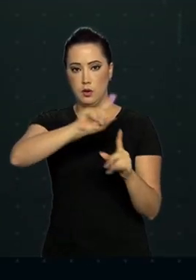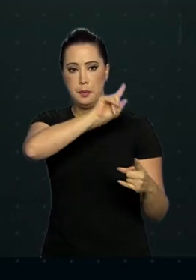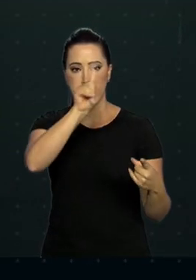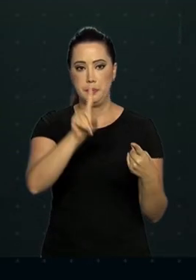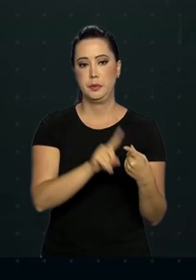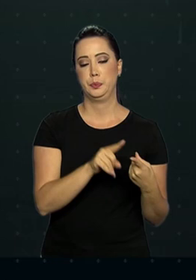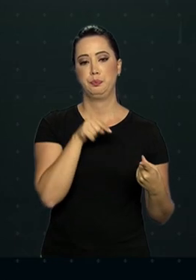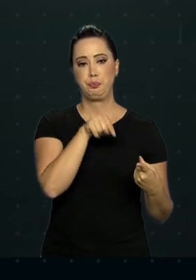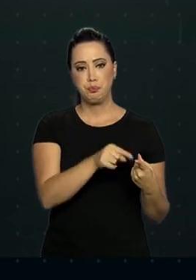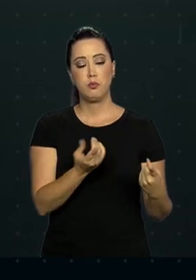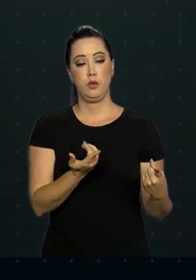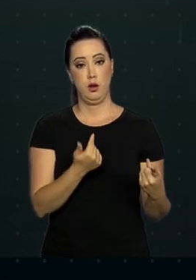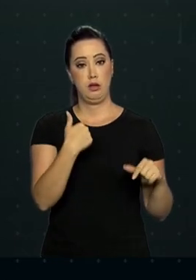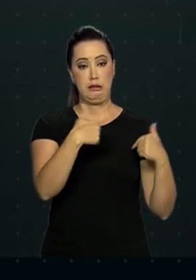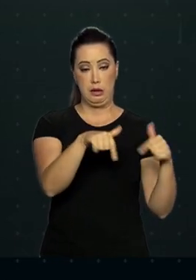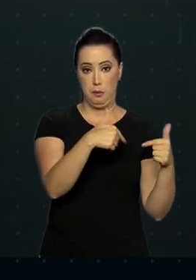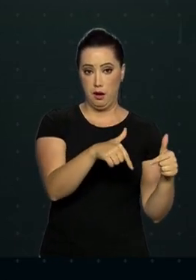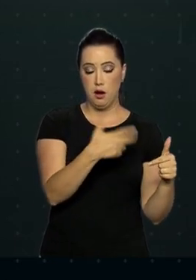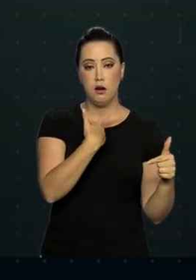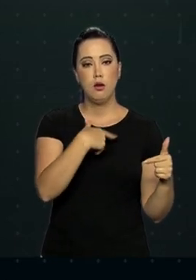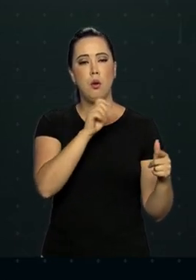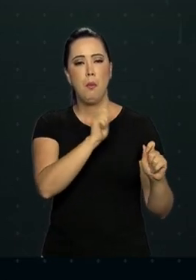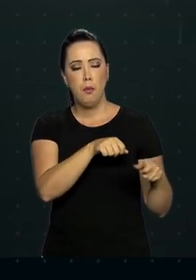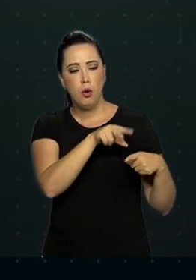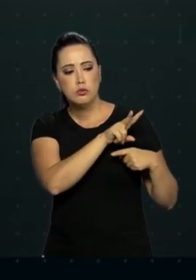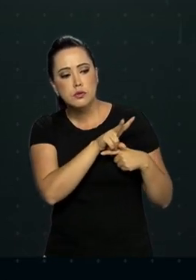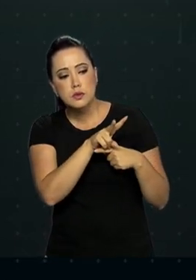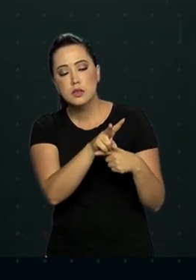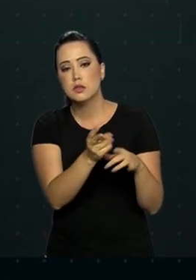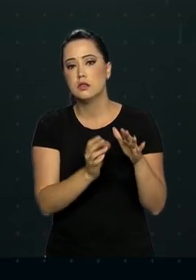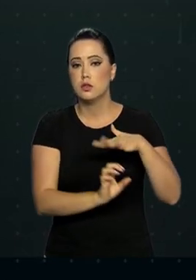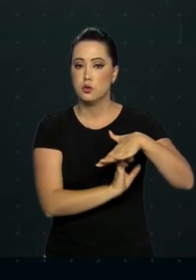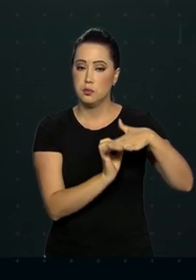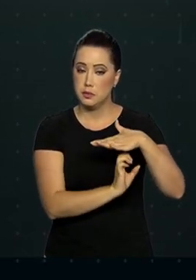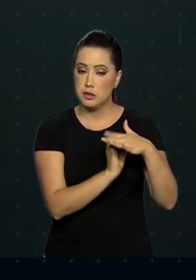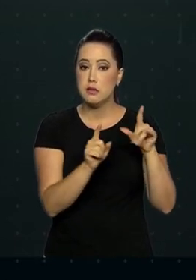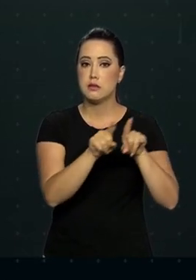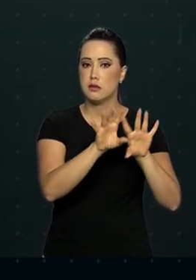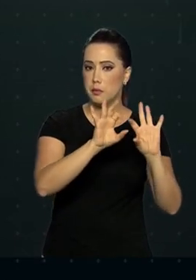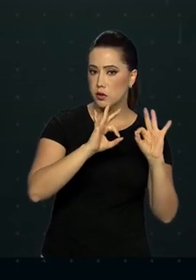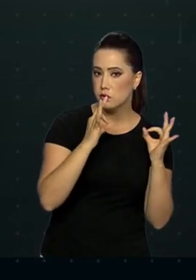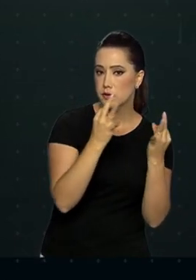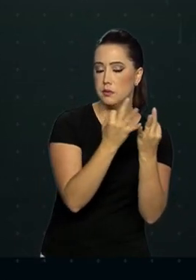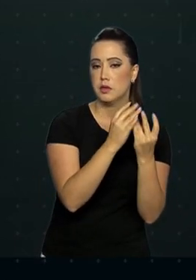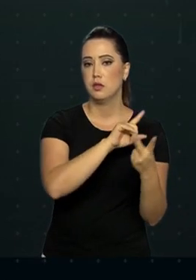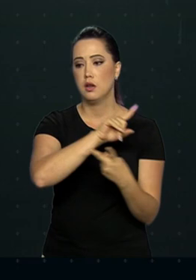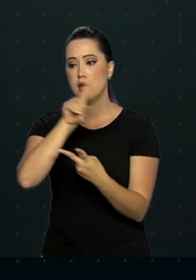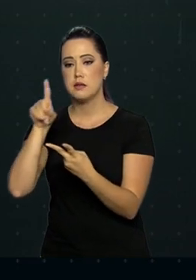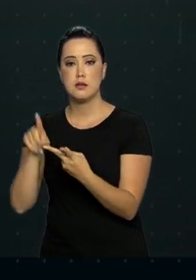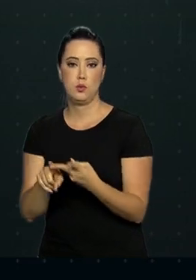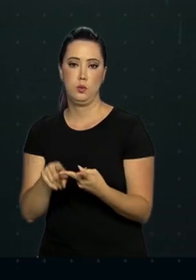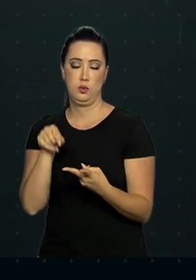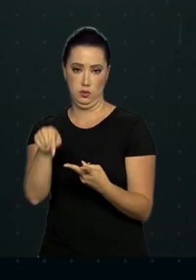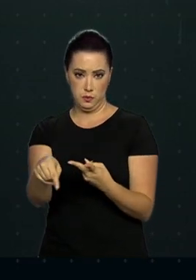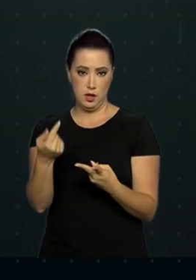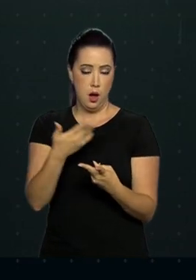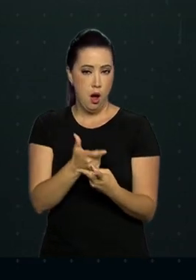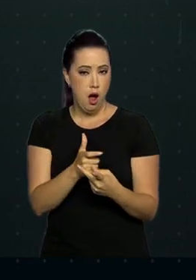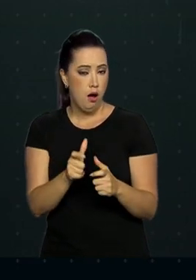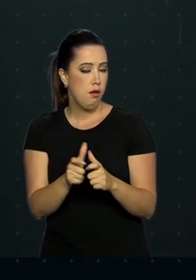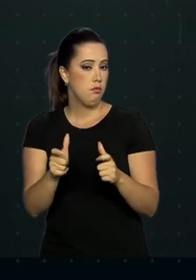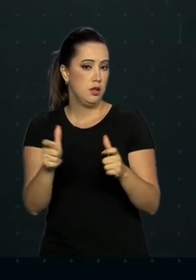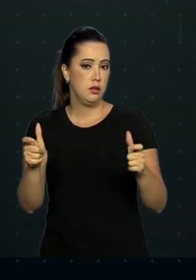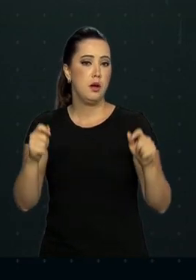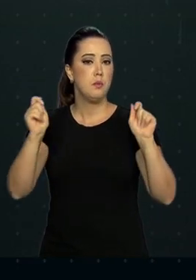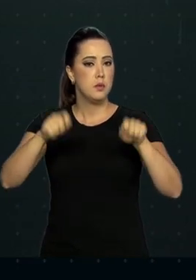facilita a renegociação de operações de créditos de empresas e de famílias. A segunda medida aumenta a